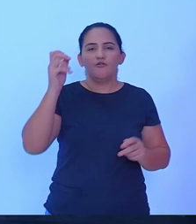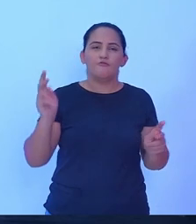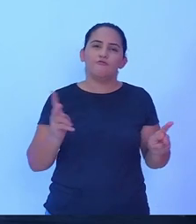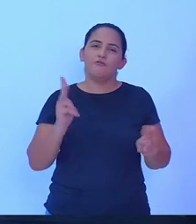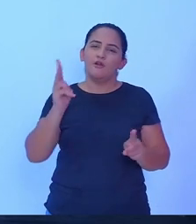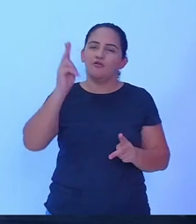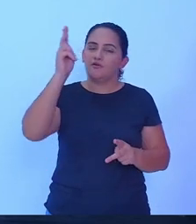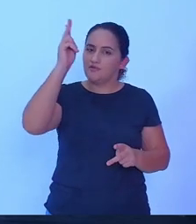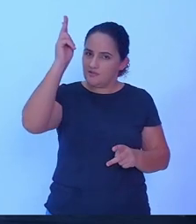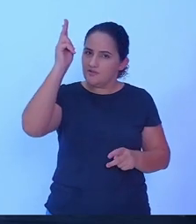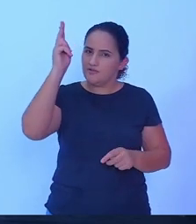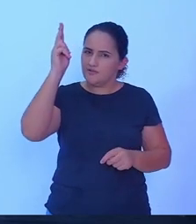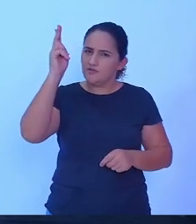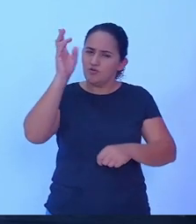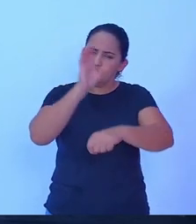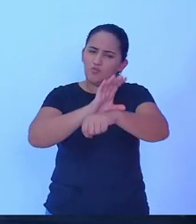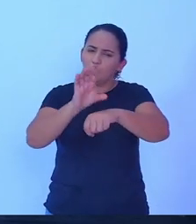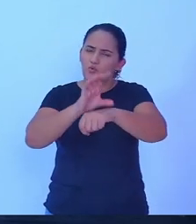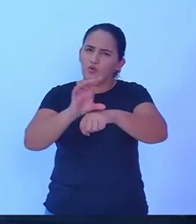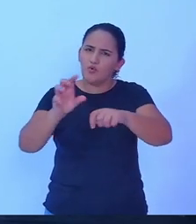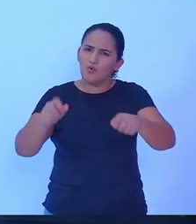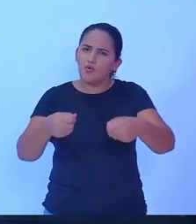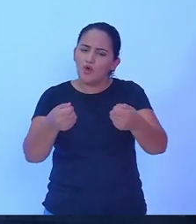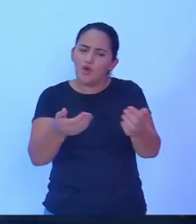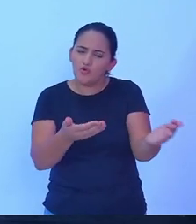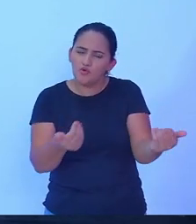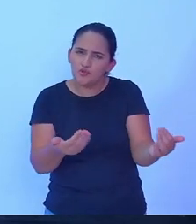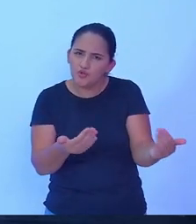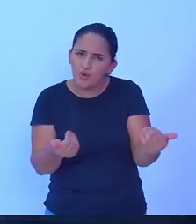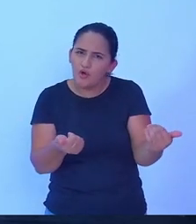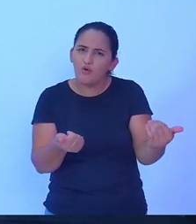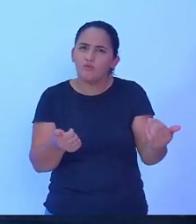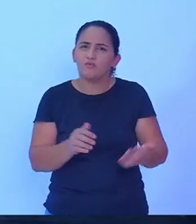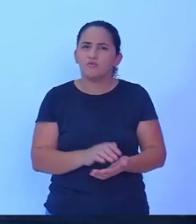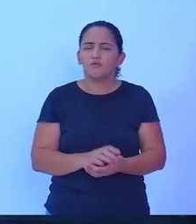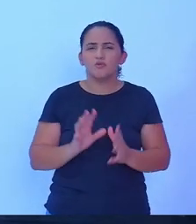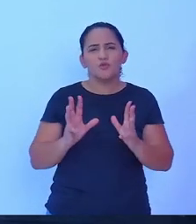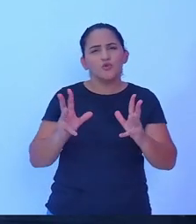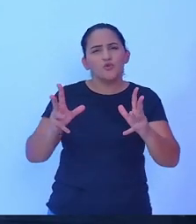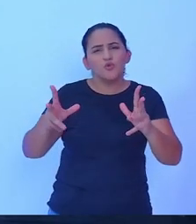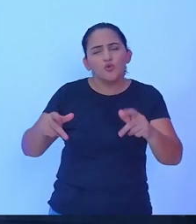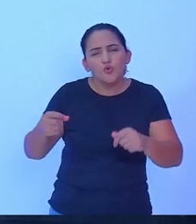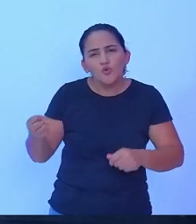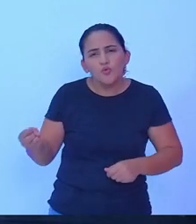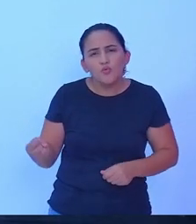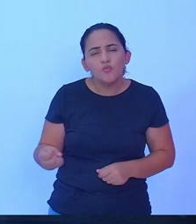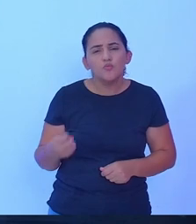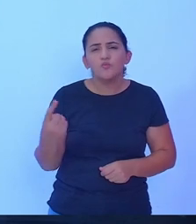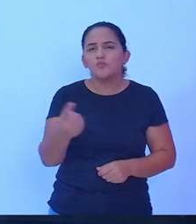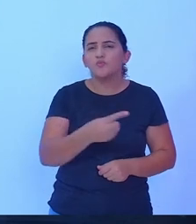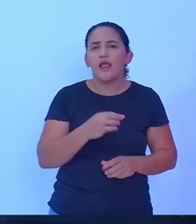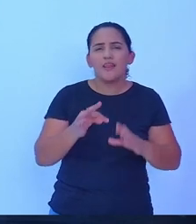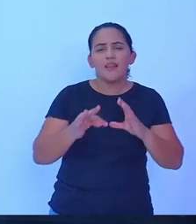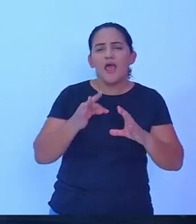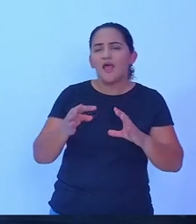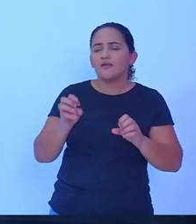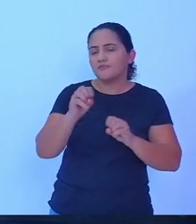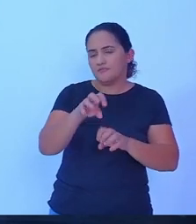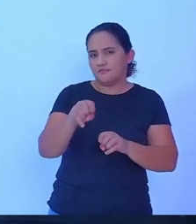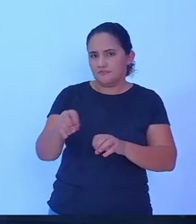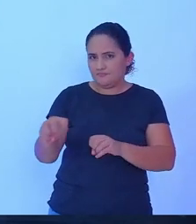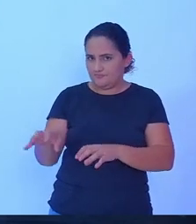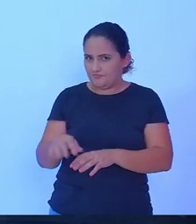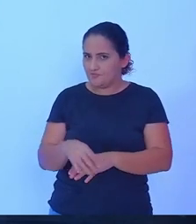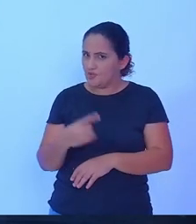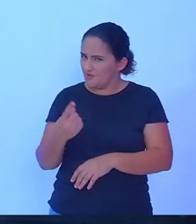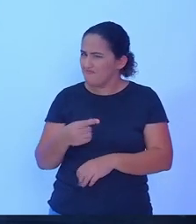e buscando a capacitação de todos nossos jovens de todos nossos técnicos de educação que hoje é o que mais